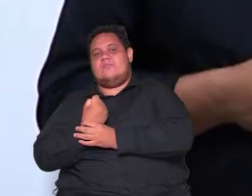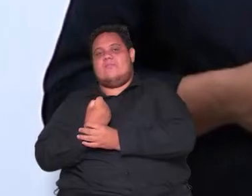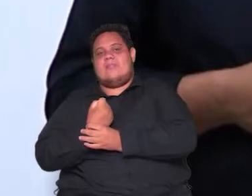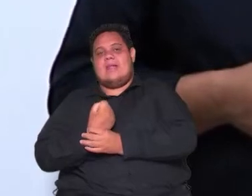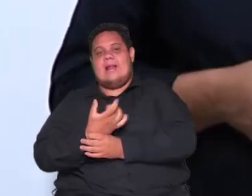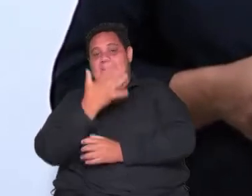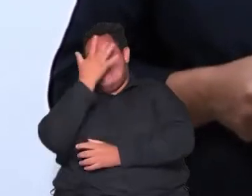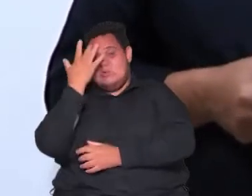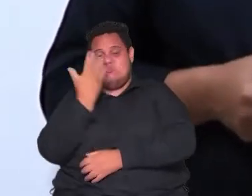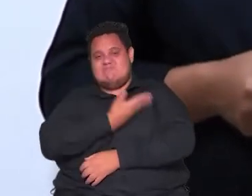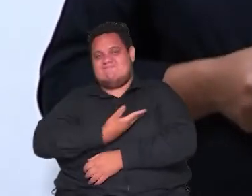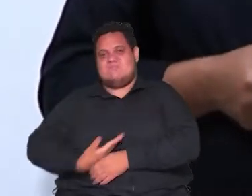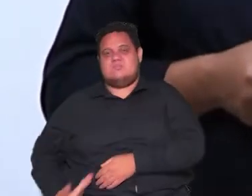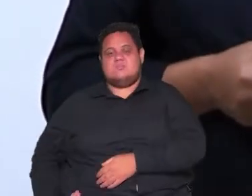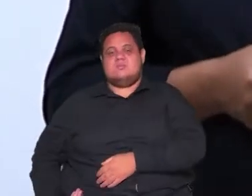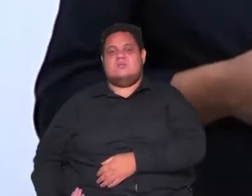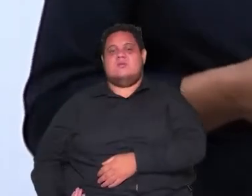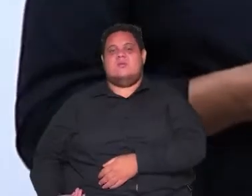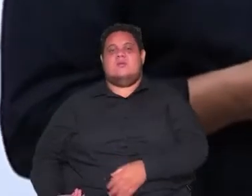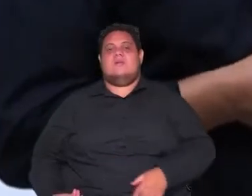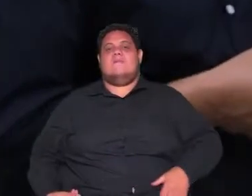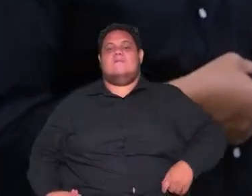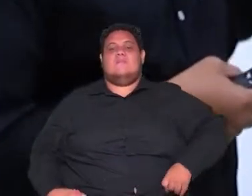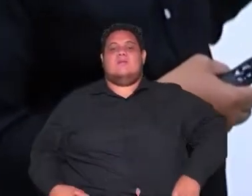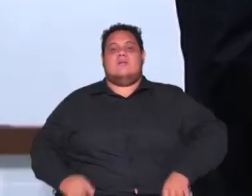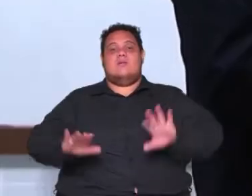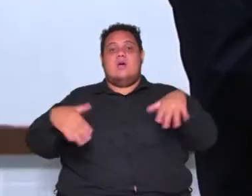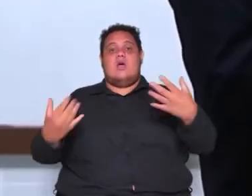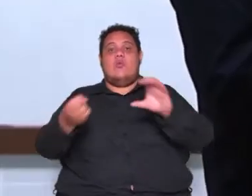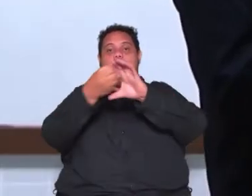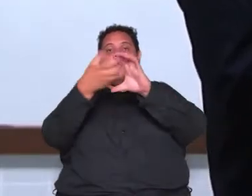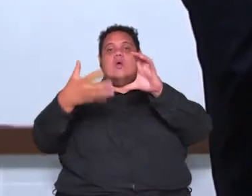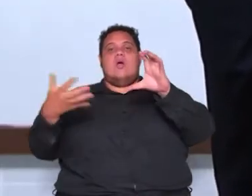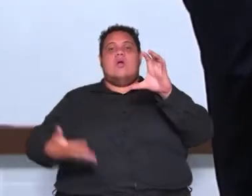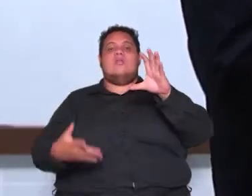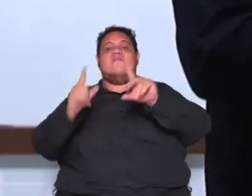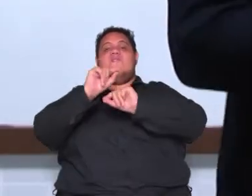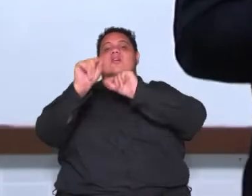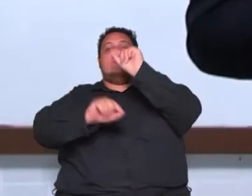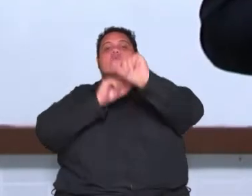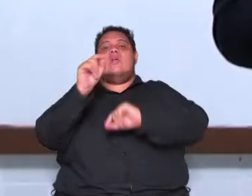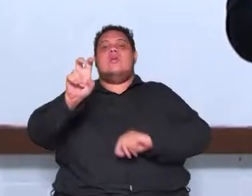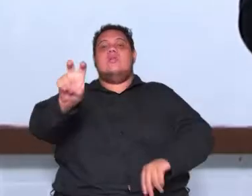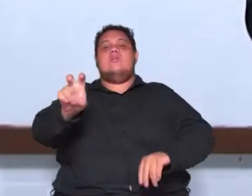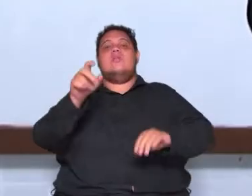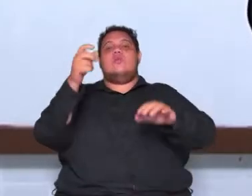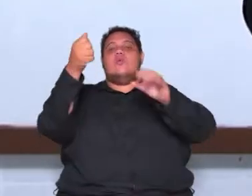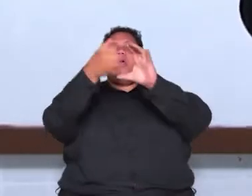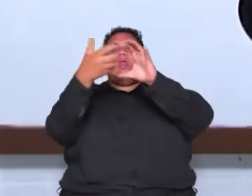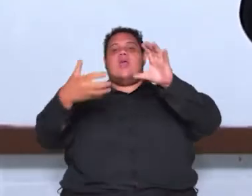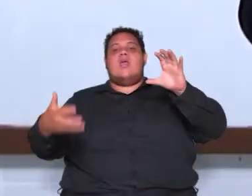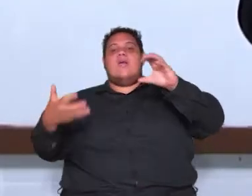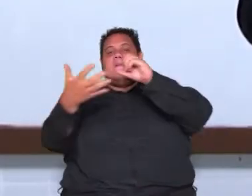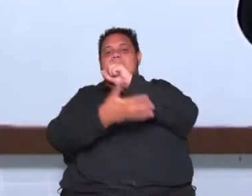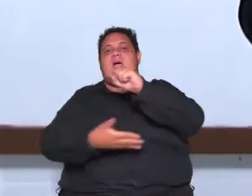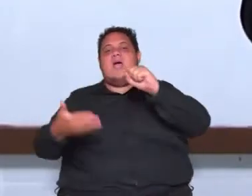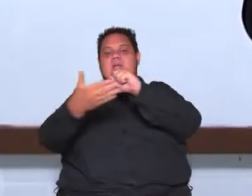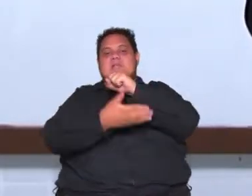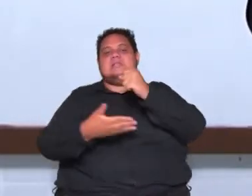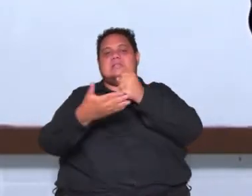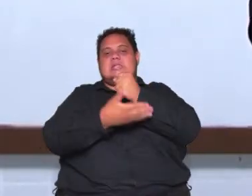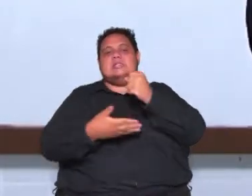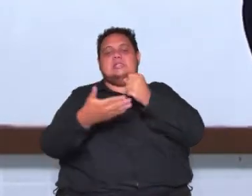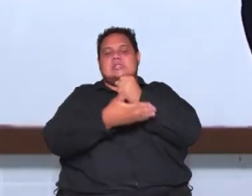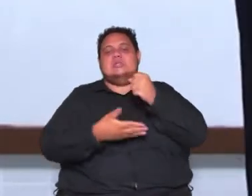por esses governos tá essas são as características eu coloquei aqui o que cinco características básicas do iluminismo